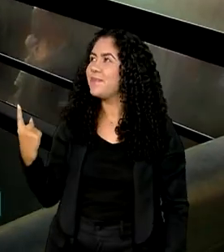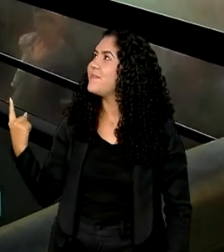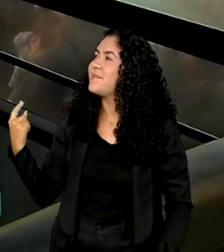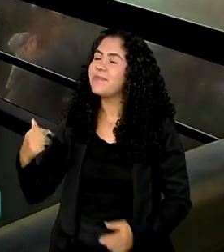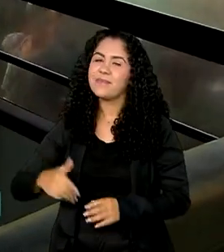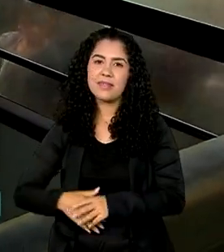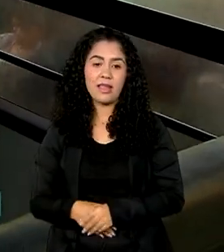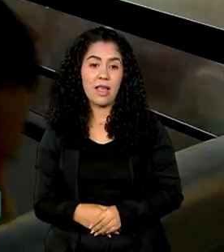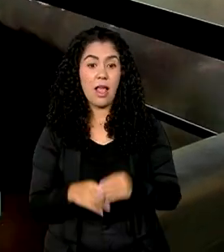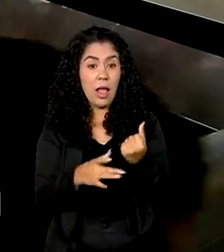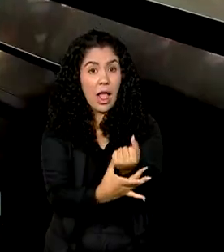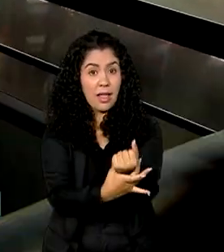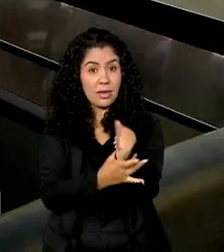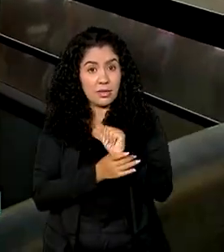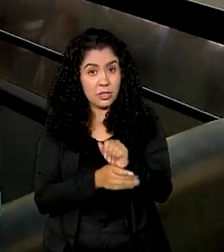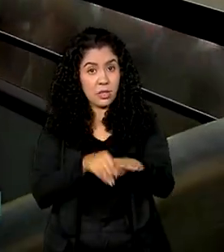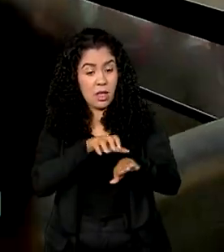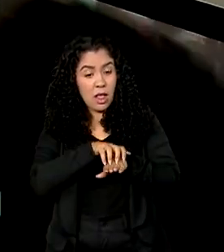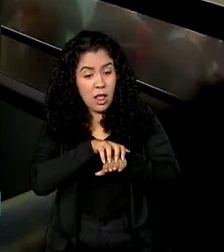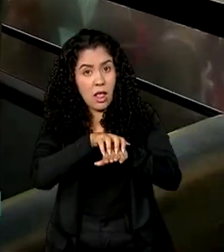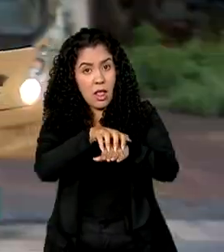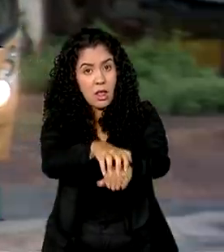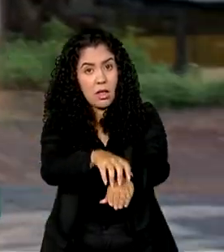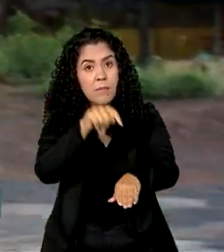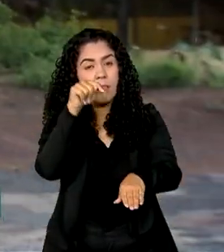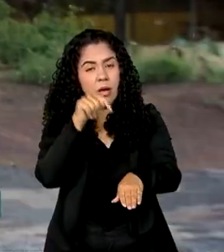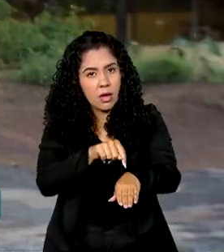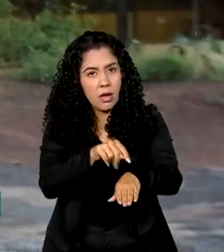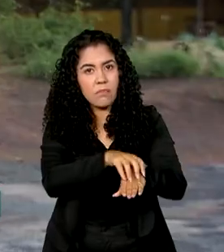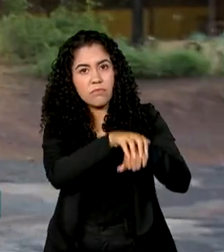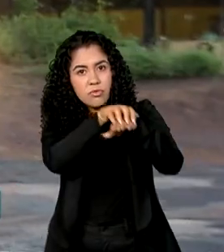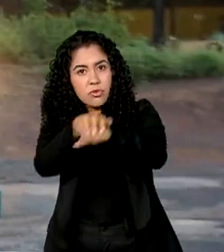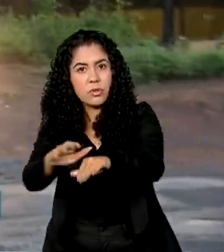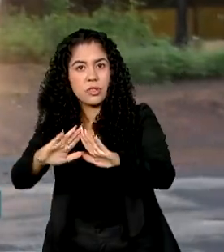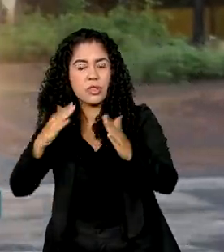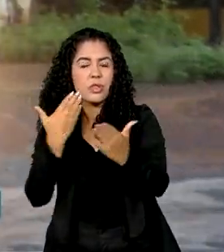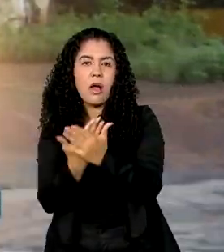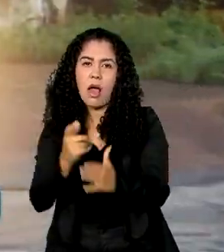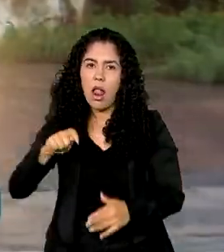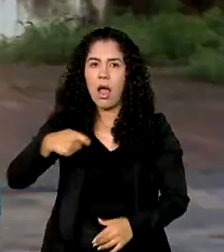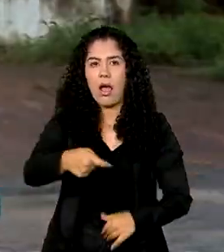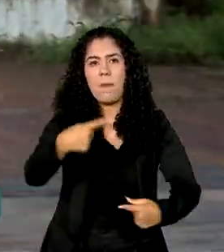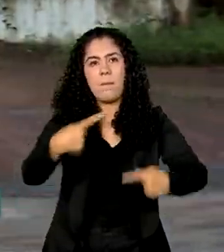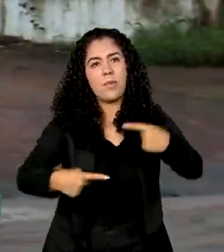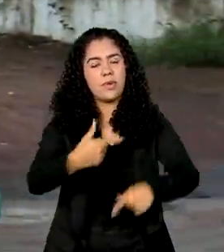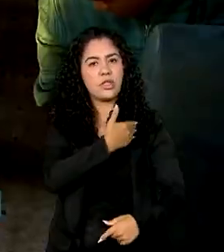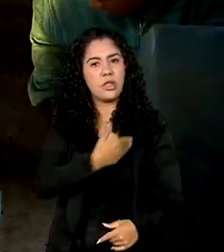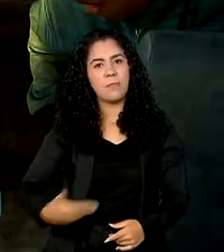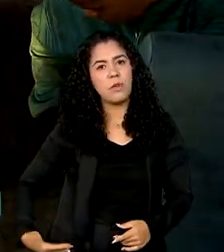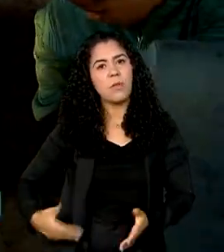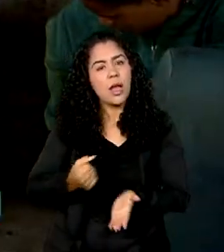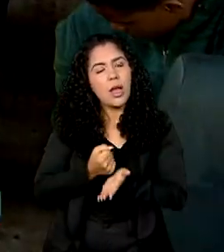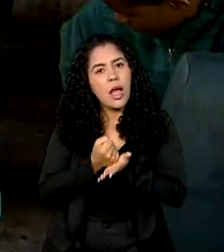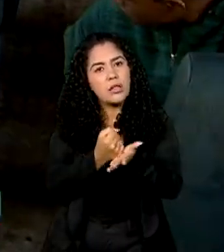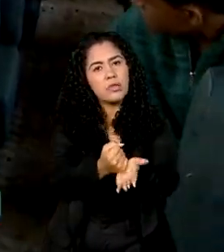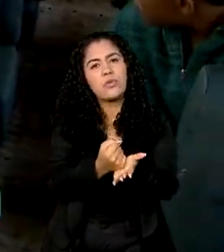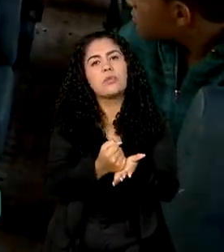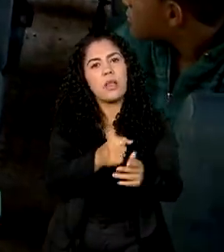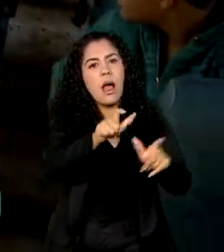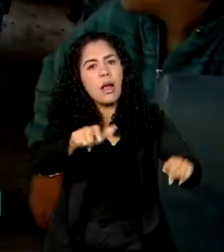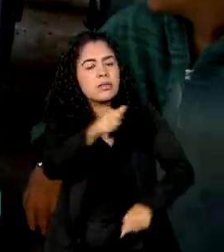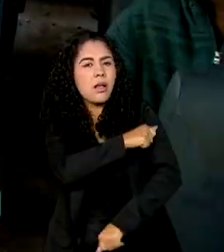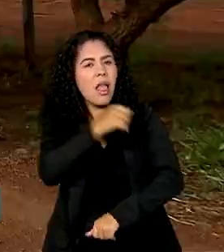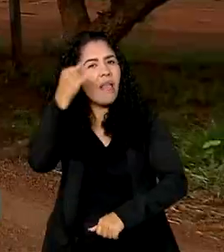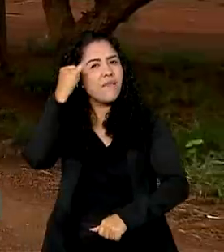Garantir o transporte de estudantes até as escolas é uma das políticas públicas que ajudam a evitar a evasão escolar,